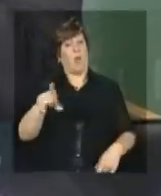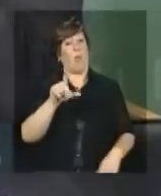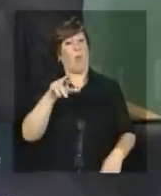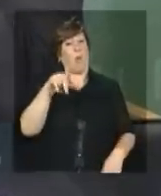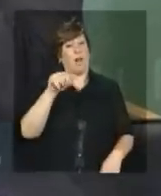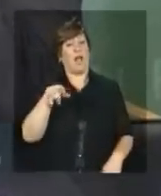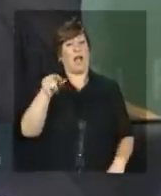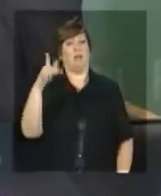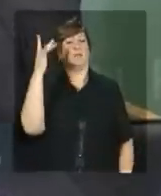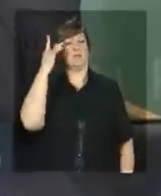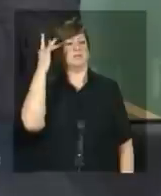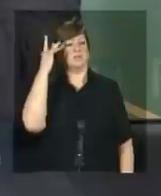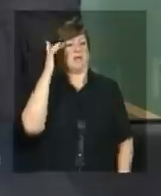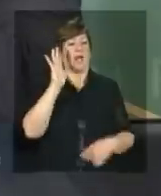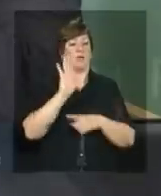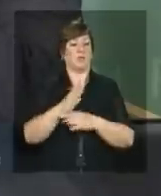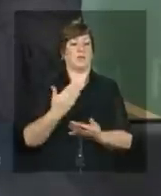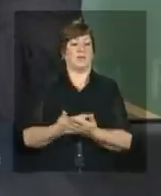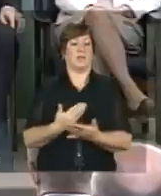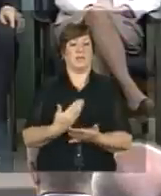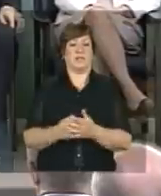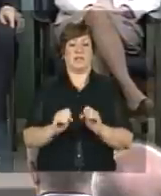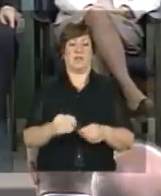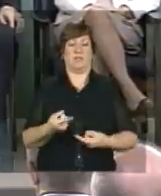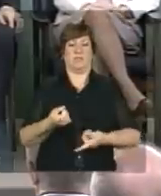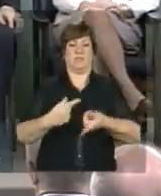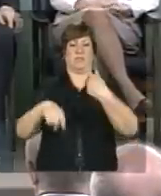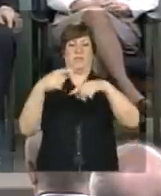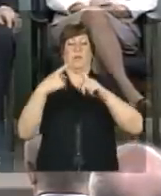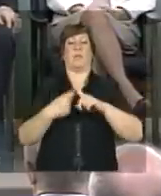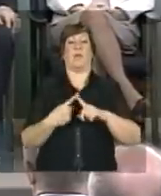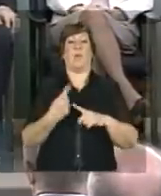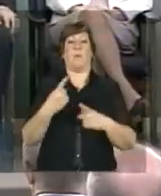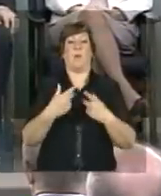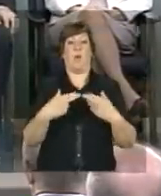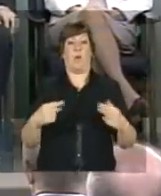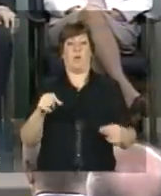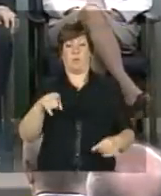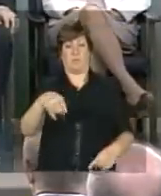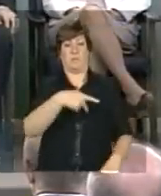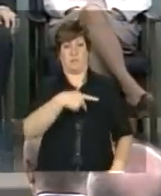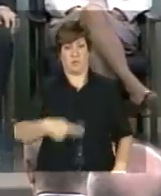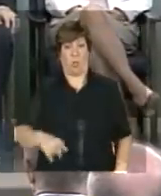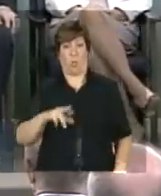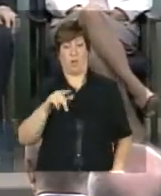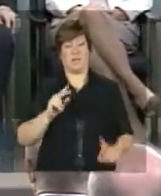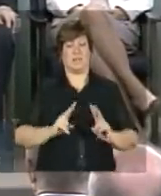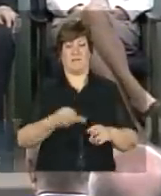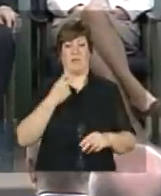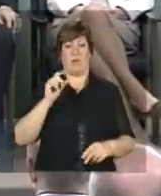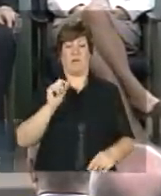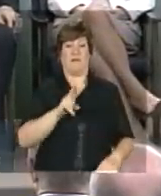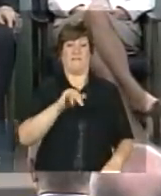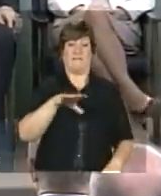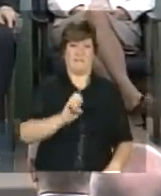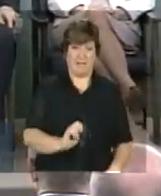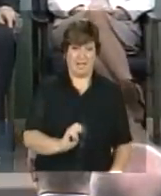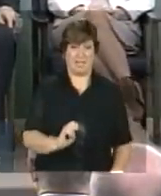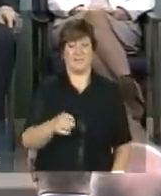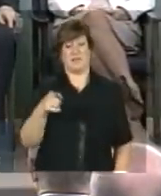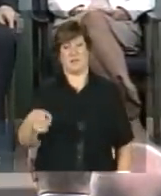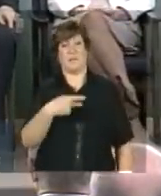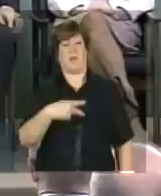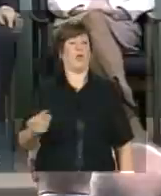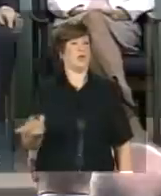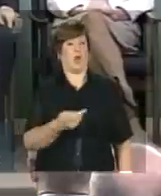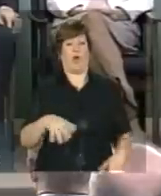que uma coisa que o presidente sempre falou que o vice e o presidente os dois não tivessem diploma